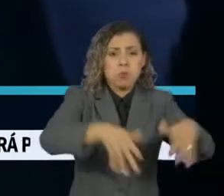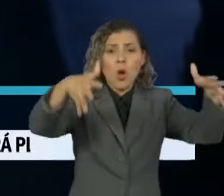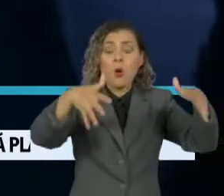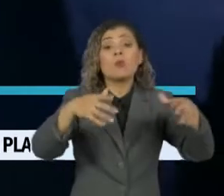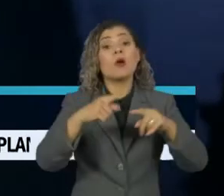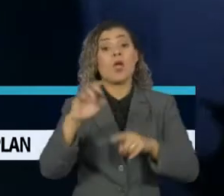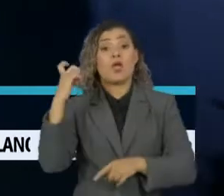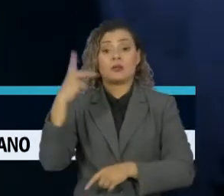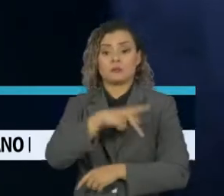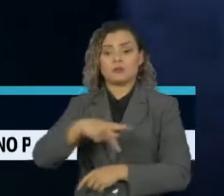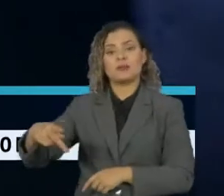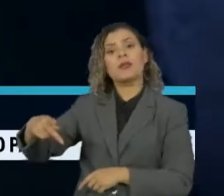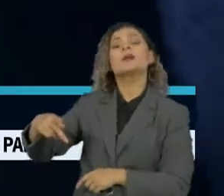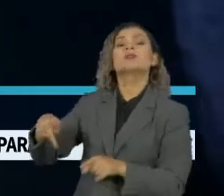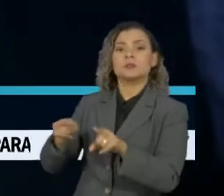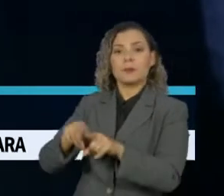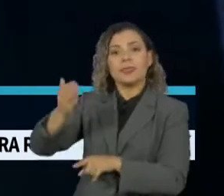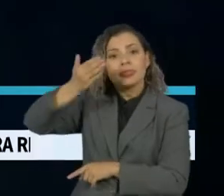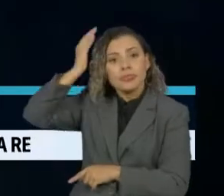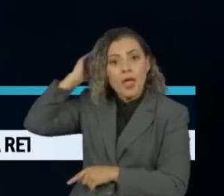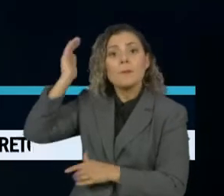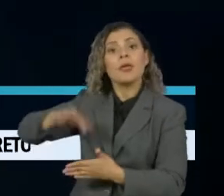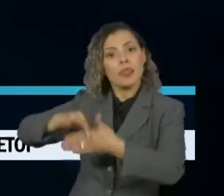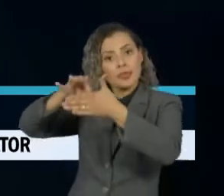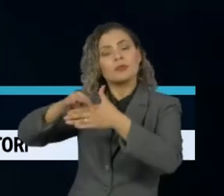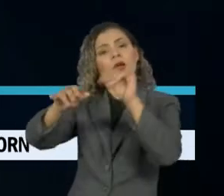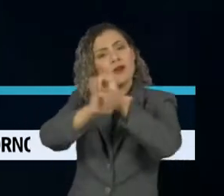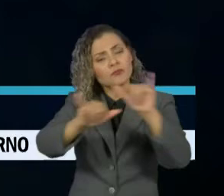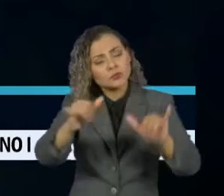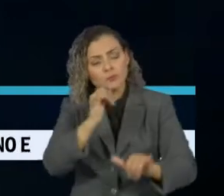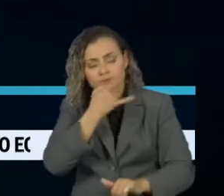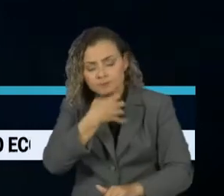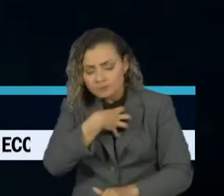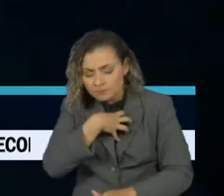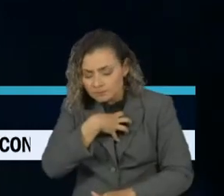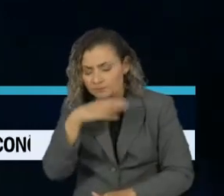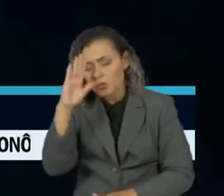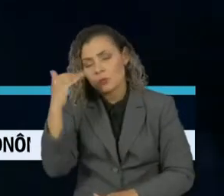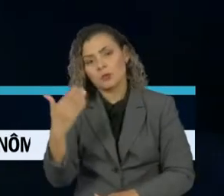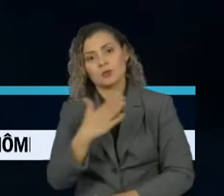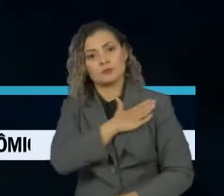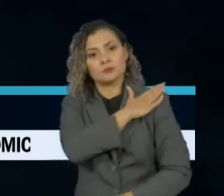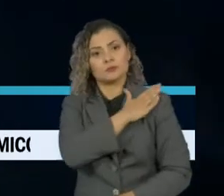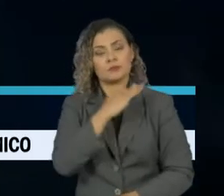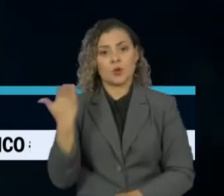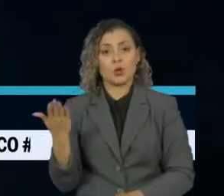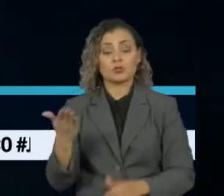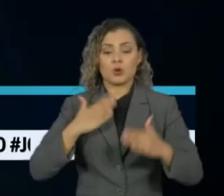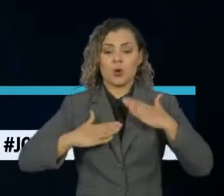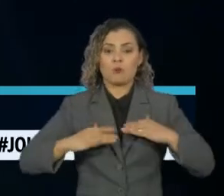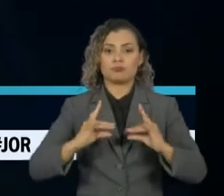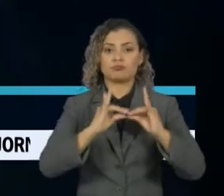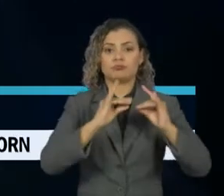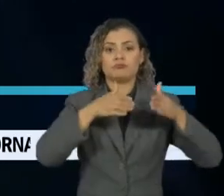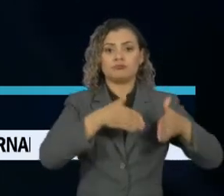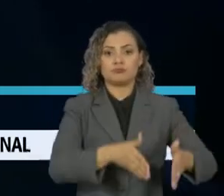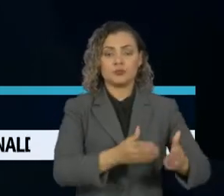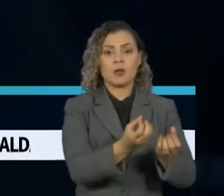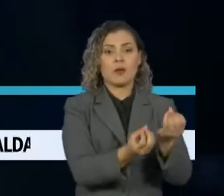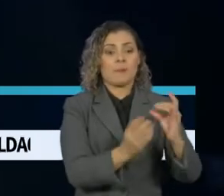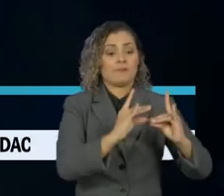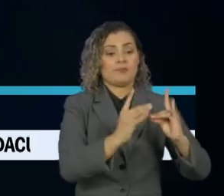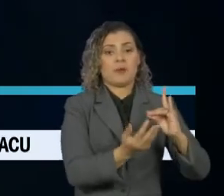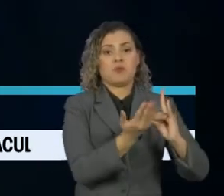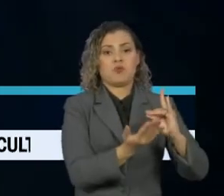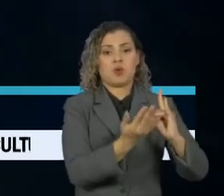-presidente Michel Temer, que liderou a missão, divulgou uma nota lamentando a morte do general. O corpo de Cidrião será cremado em uma